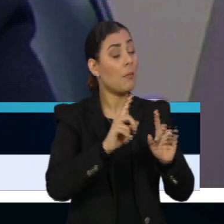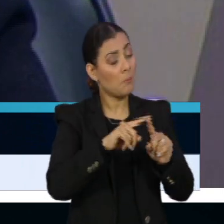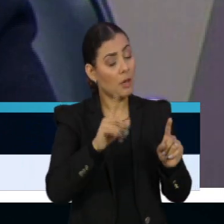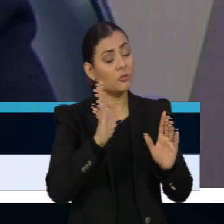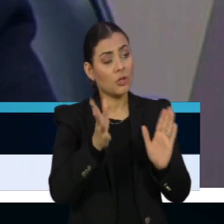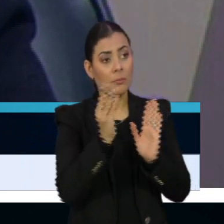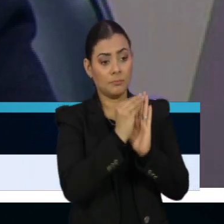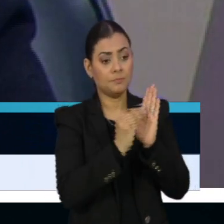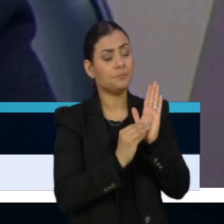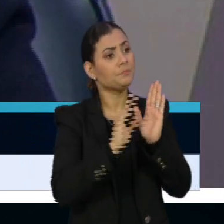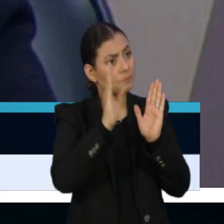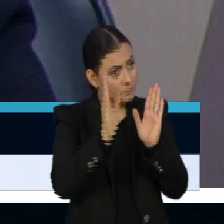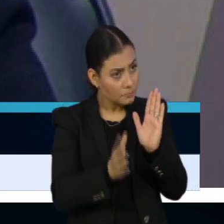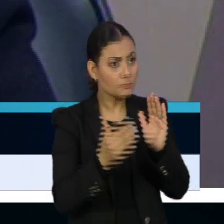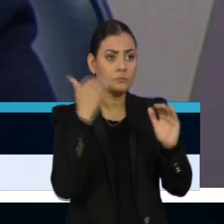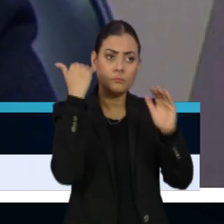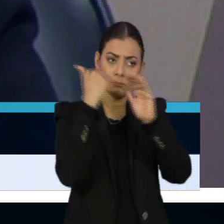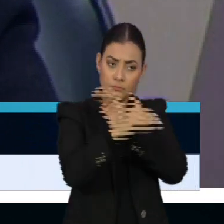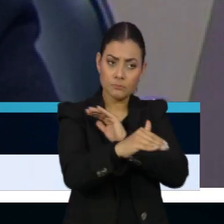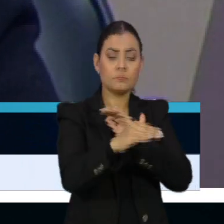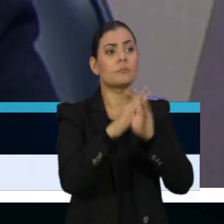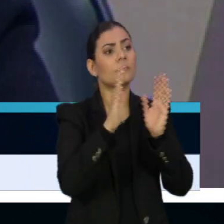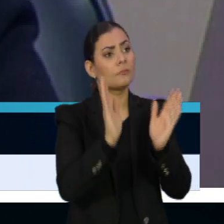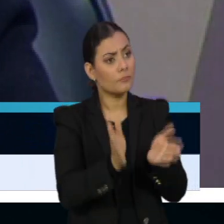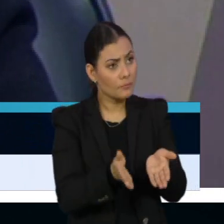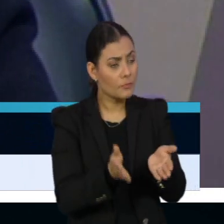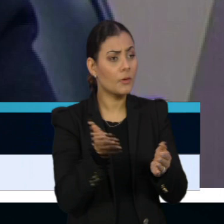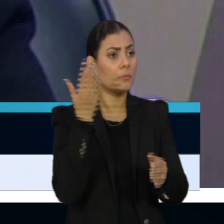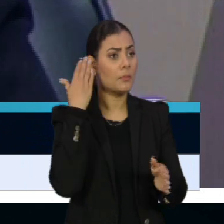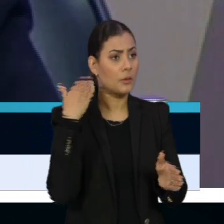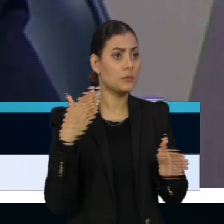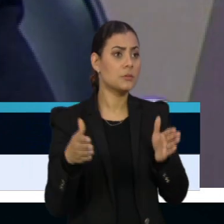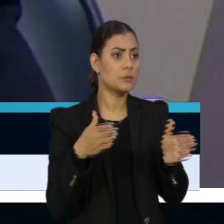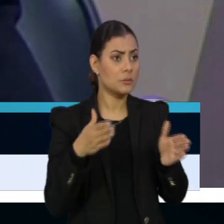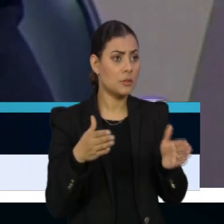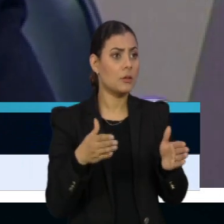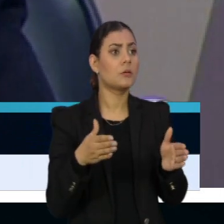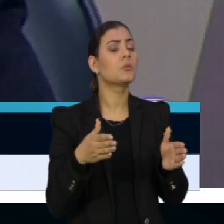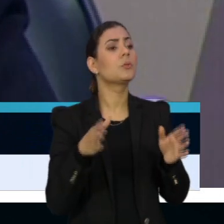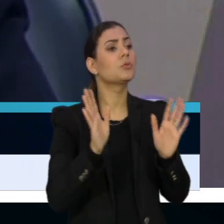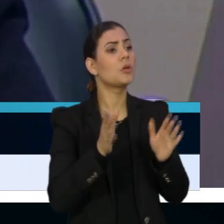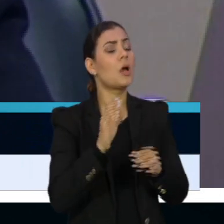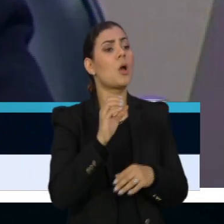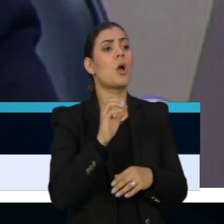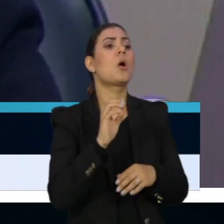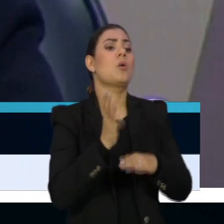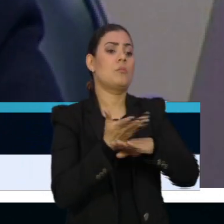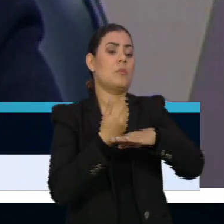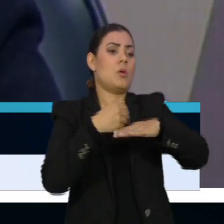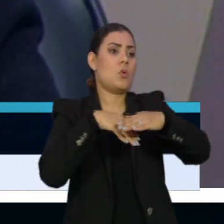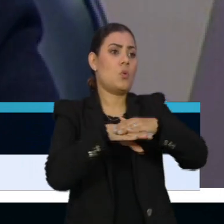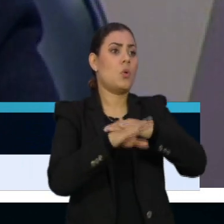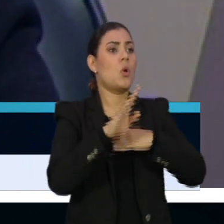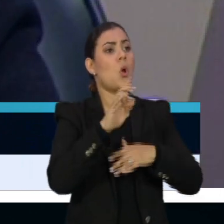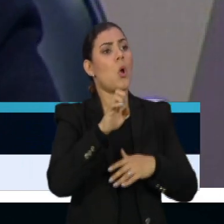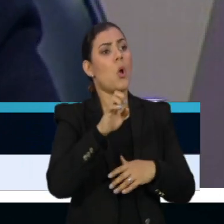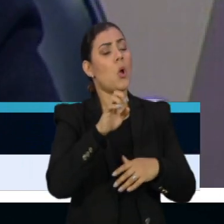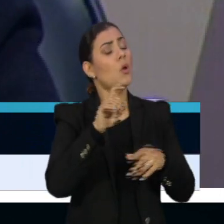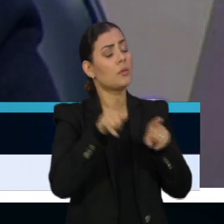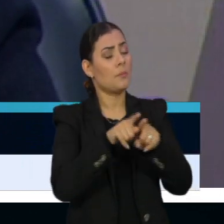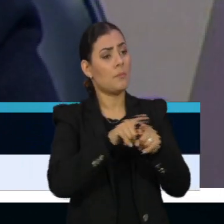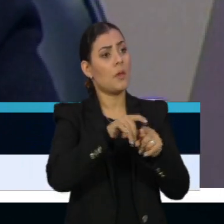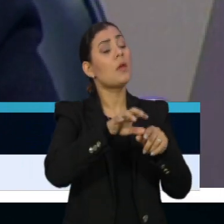então já mandei até um e-mail na época, acho que é para a ouvidoria do Ministério da